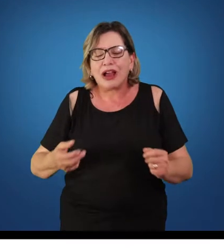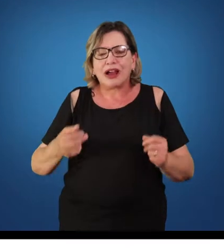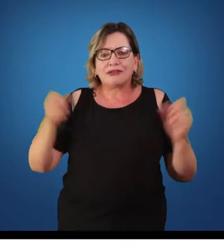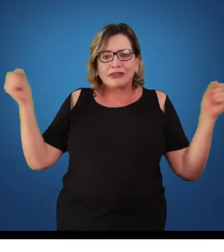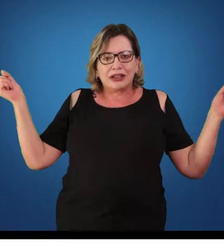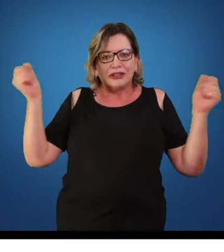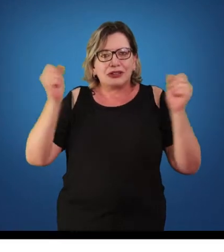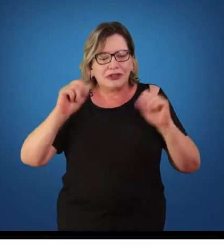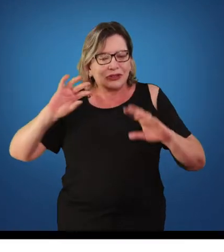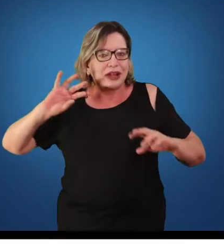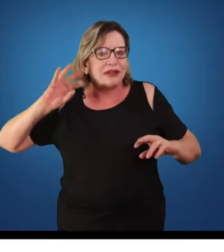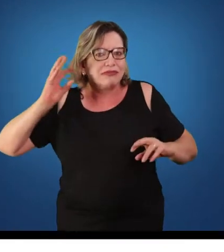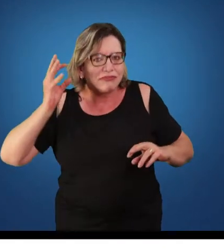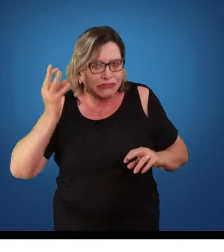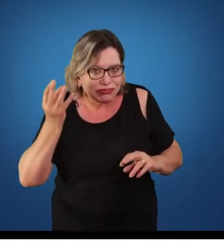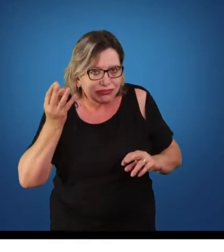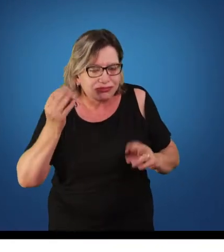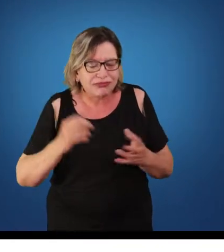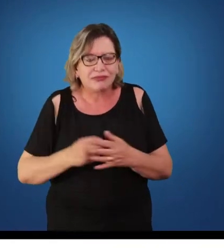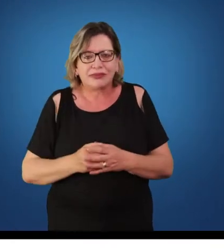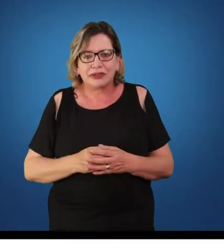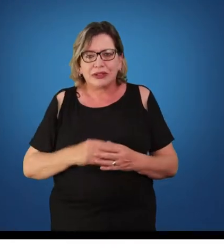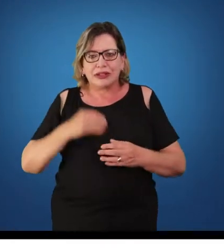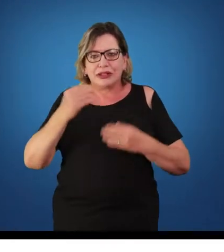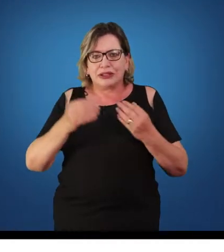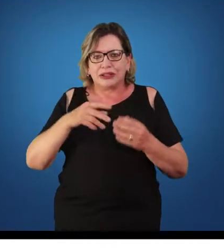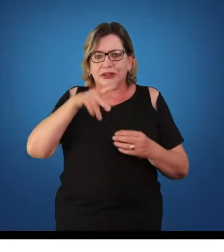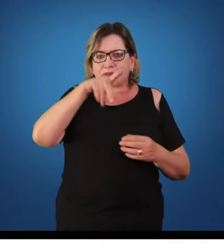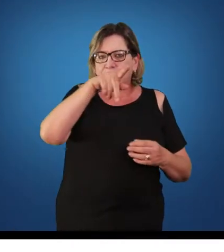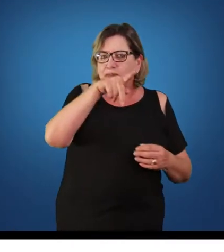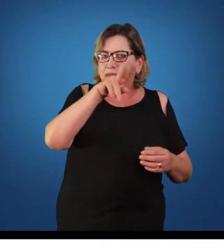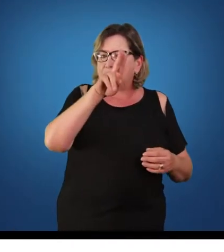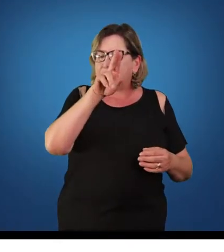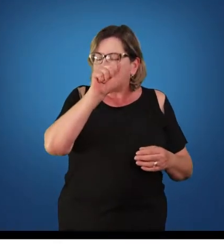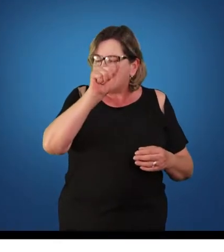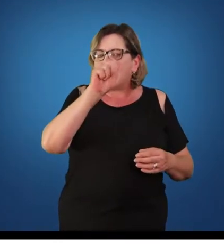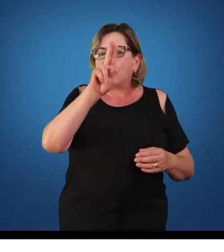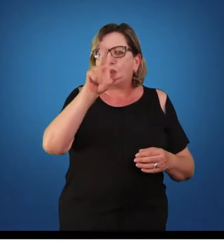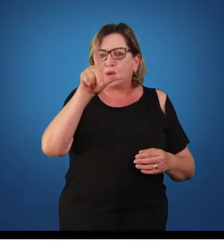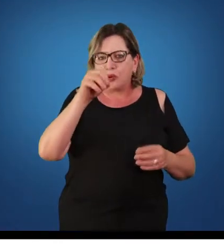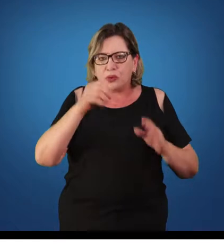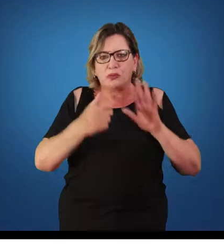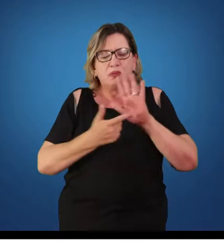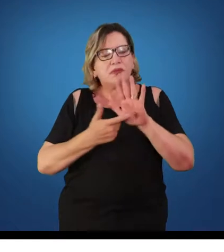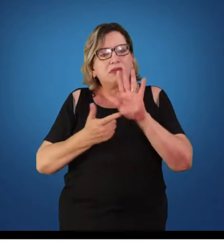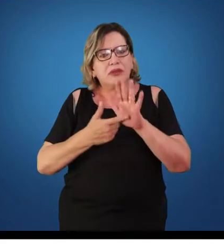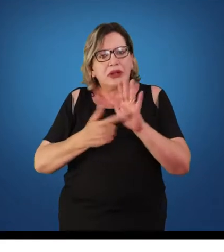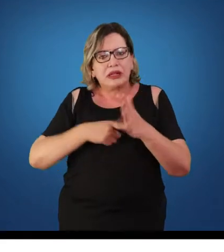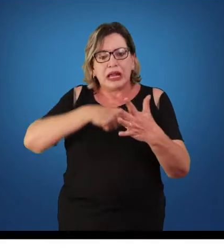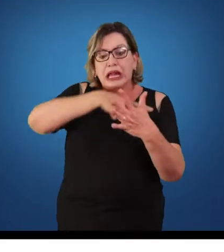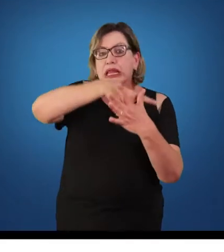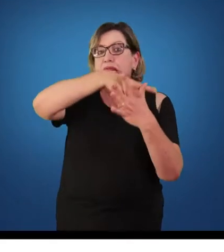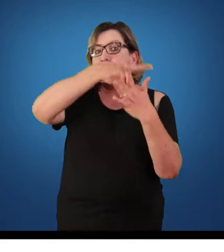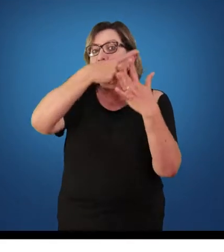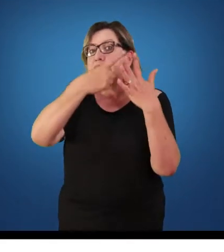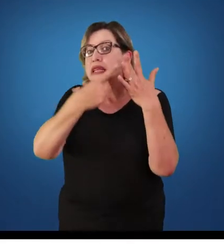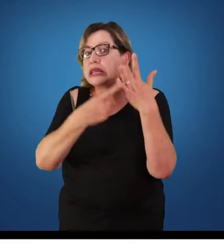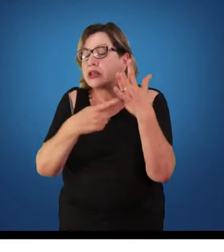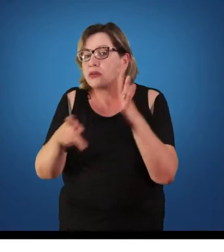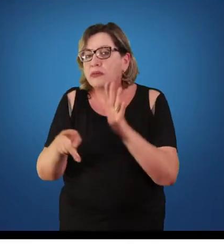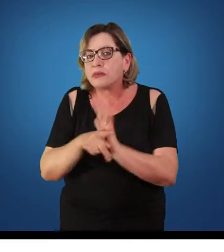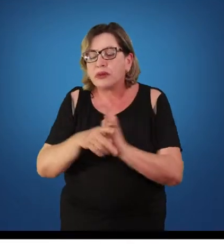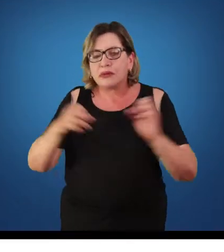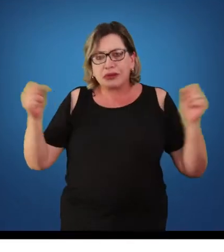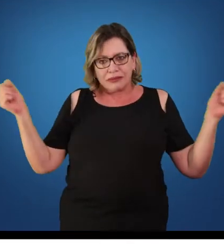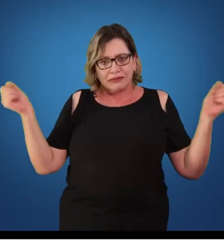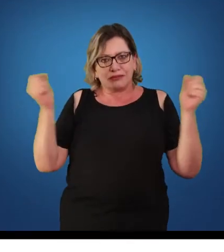componente curricular obrigatório. Paulo Guiraldelli Júnior aponta cinco tendências da educação